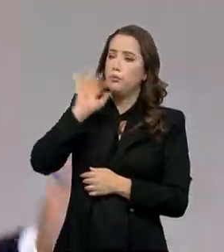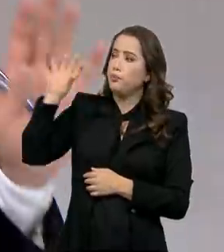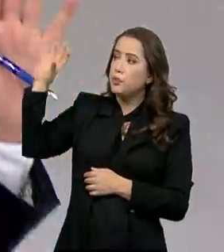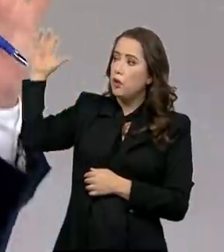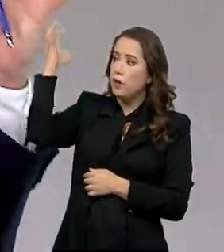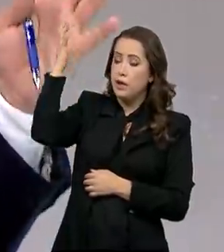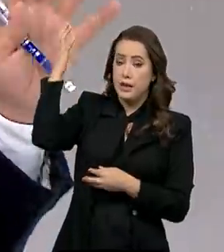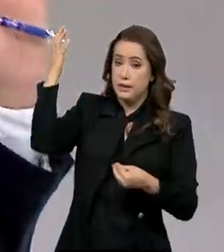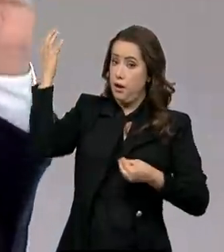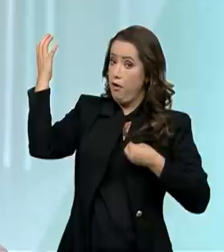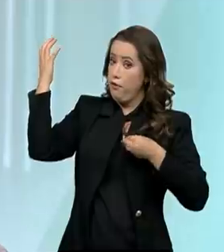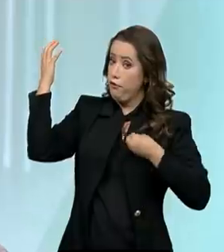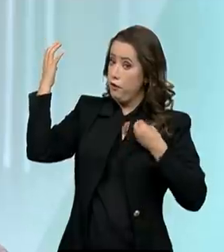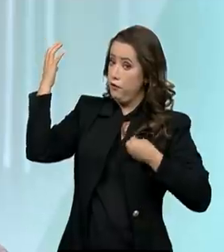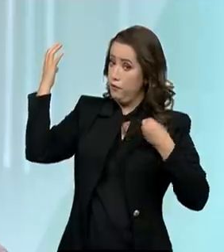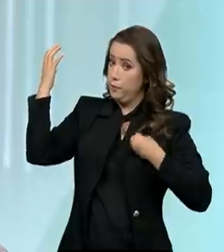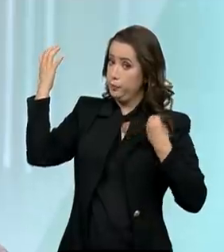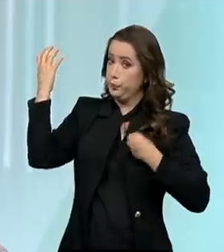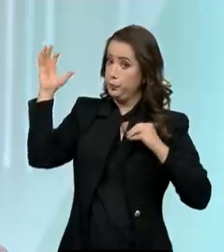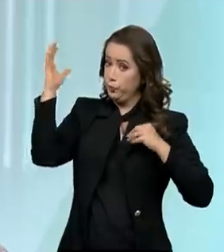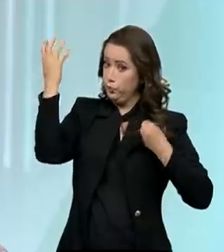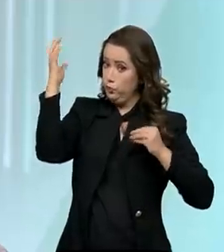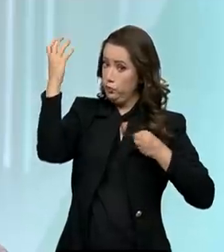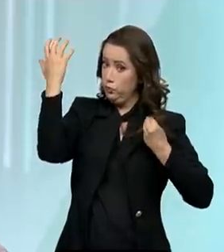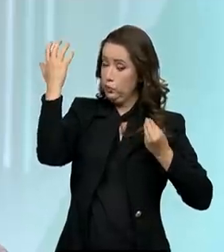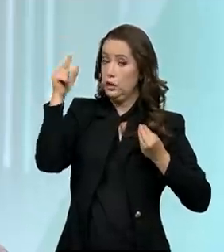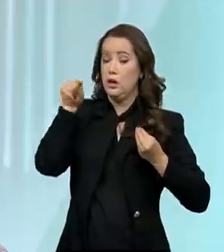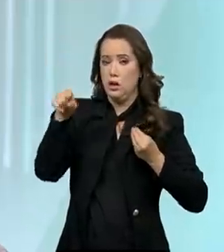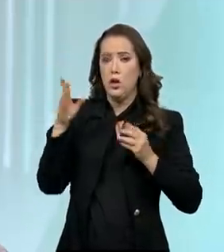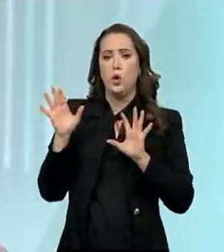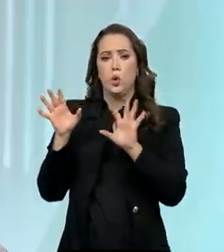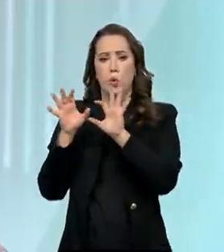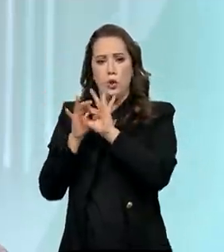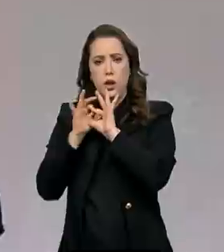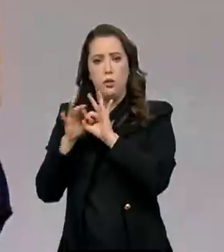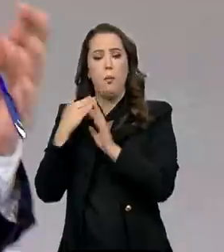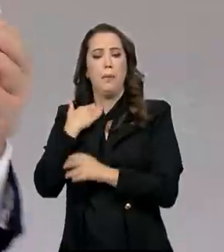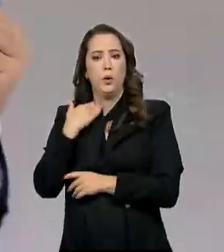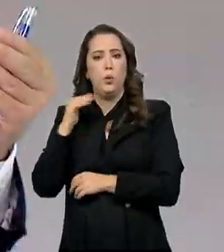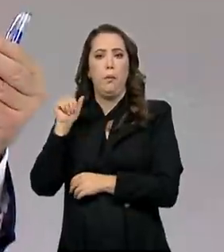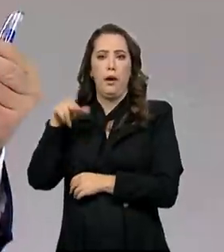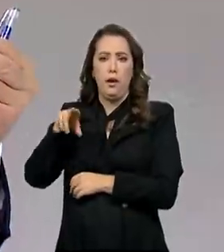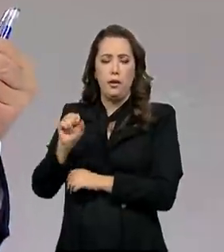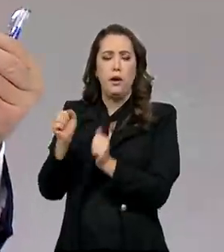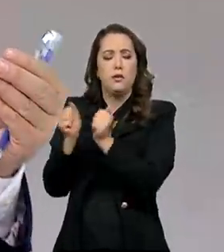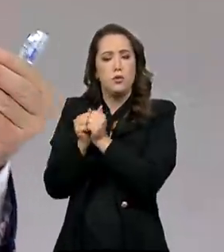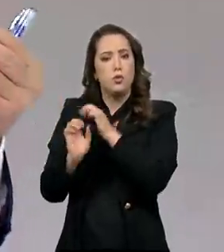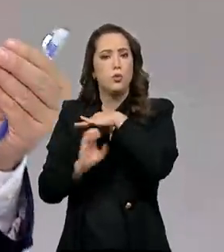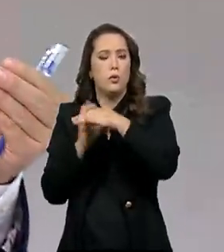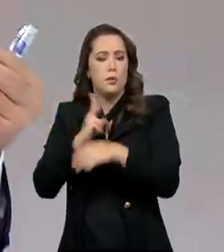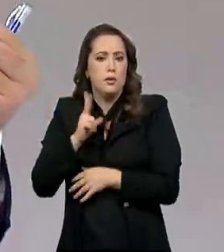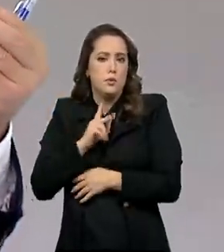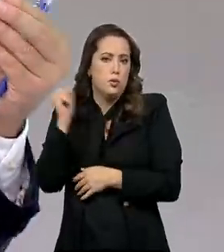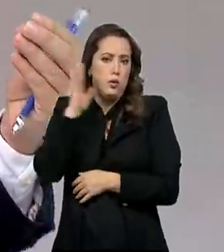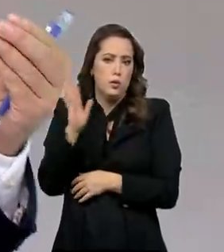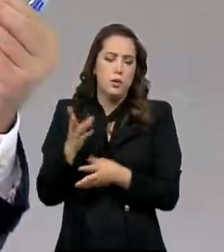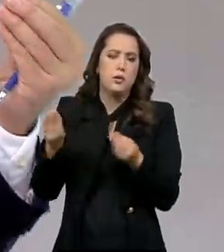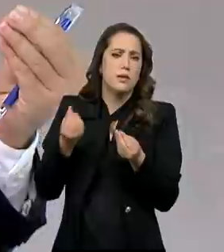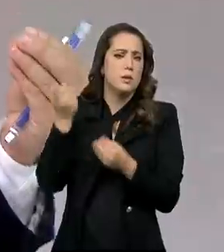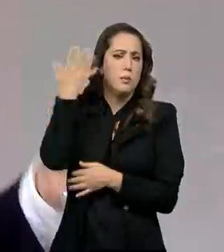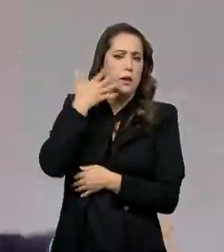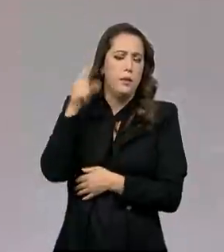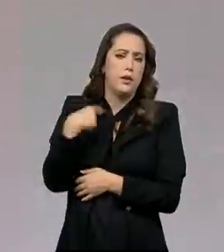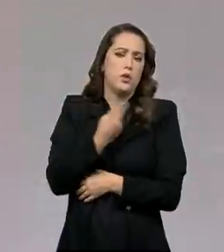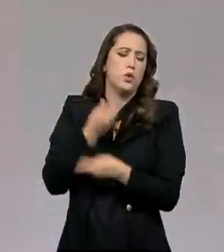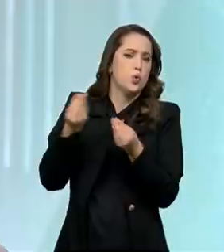que é um projeto do BNDES em parceria com empresas privadas no país. Fala um pouquinho para a gente como é que funciona o Floresta Viva,